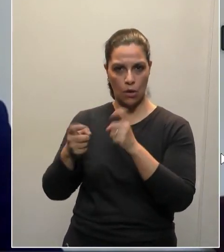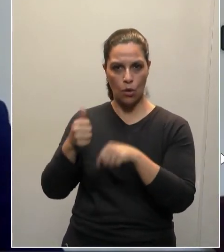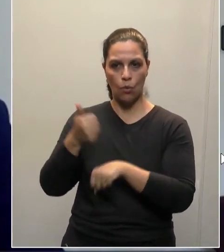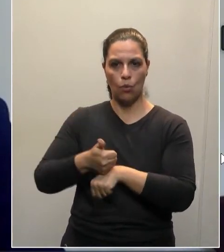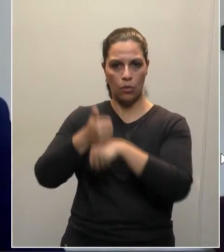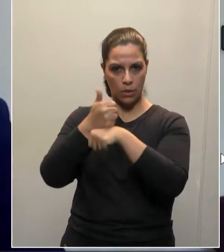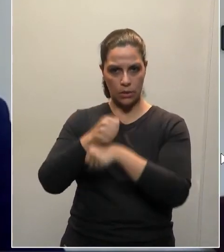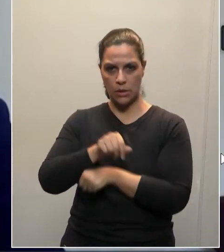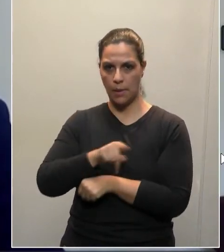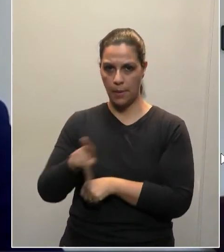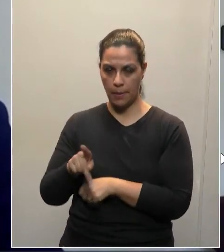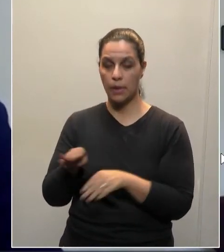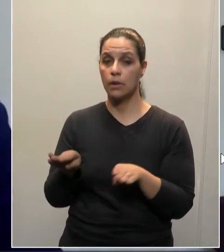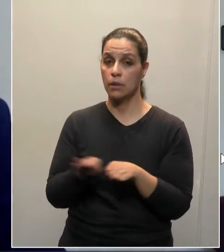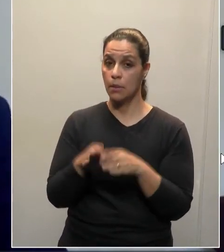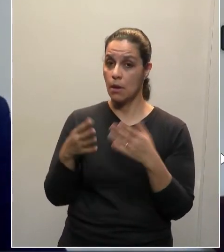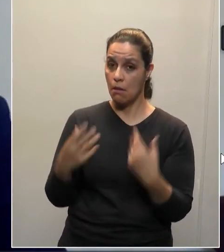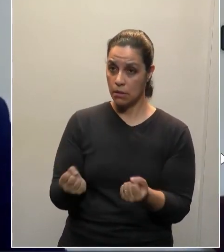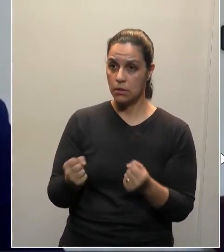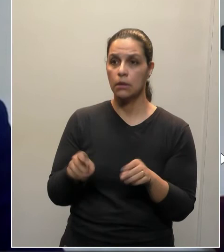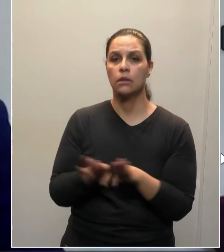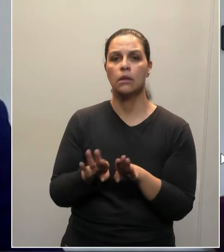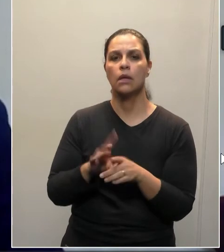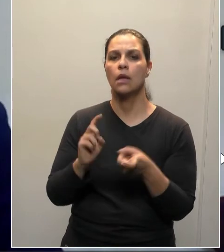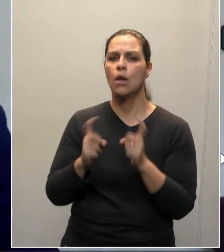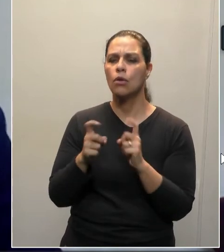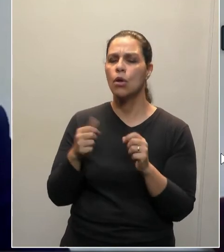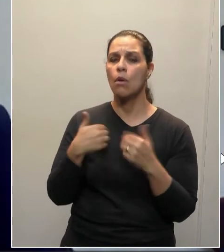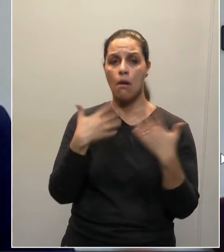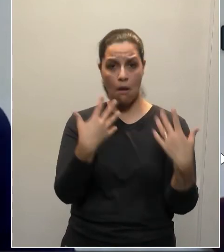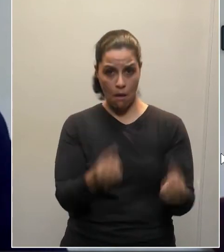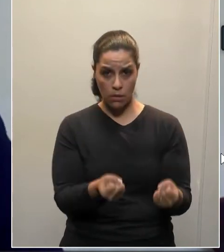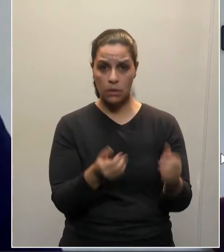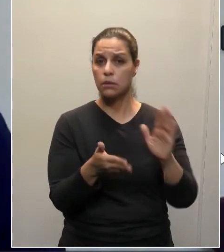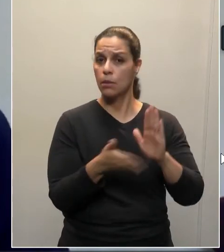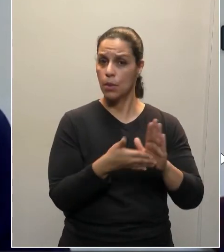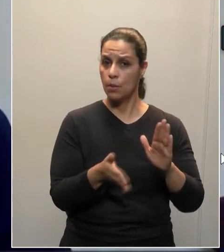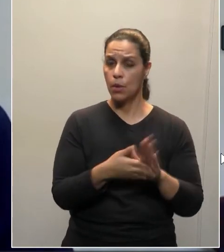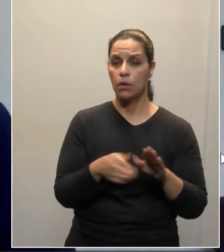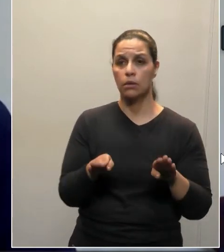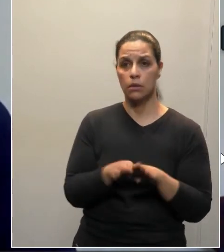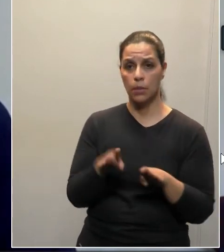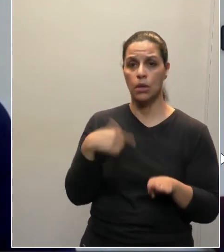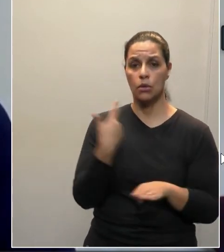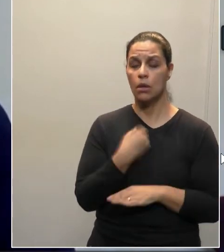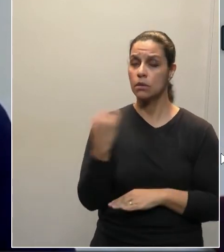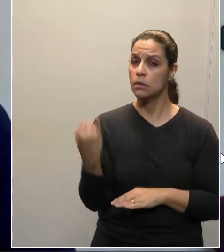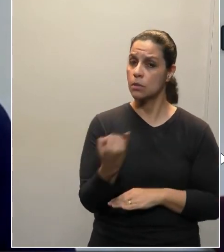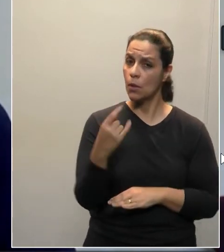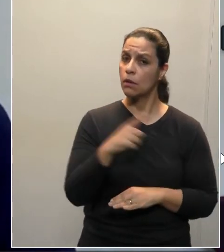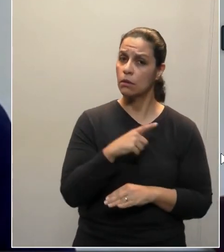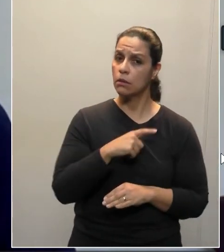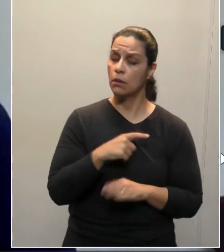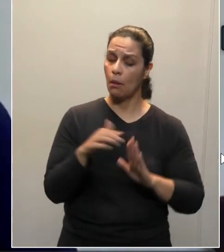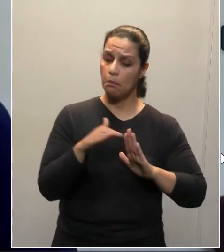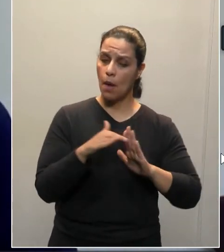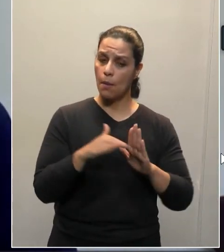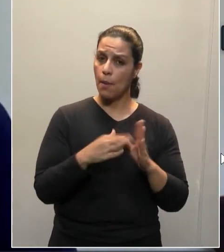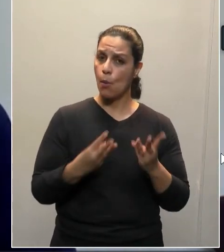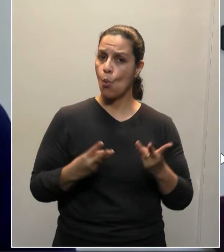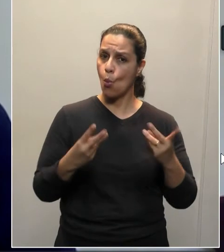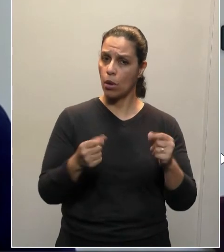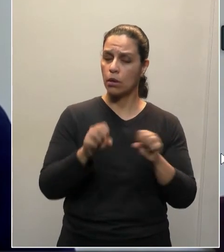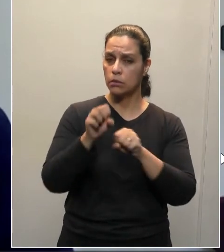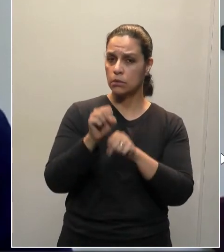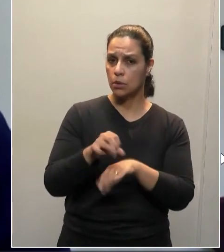direção da PP, receba e atenda as reivindicações, além das demais reivindicações que são importantes para a qualidade da